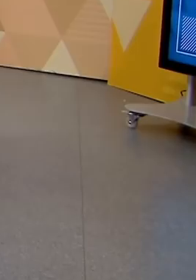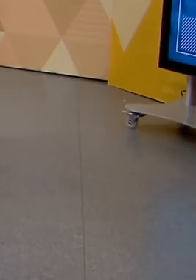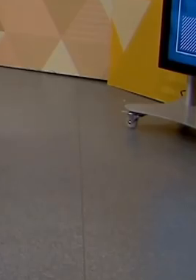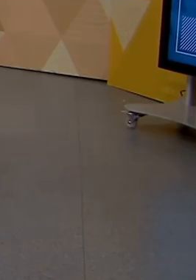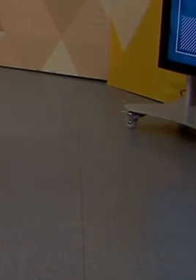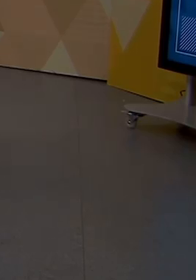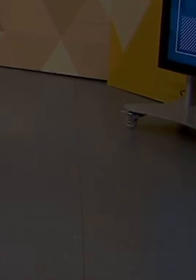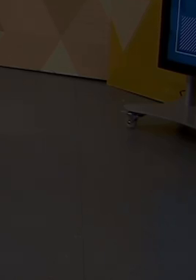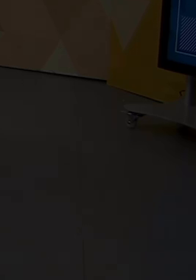continua em pauta aqui na